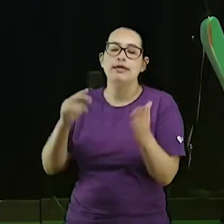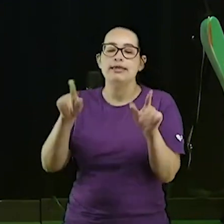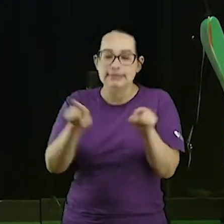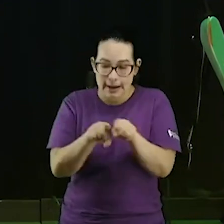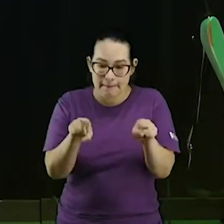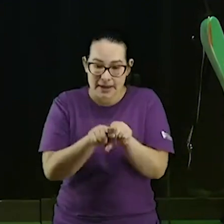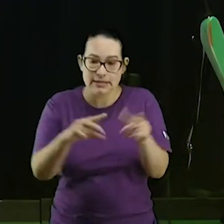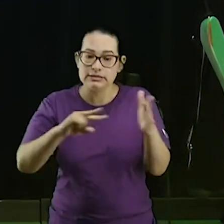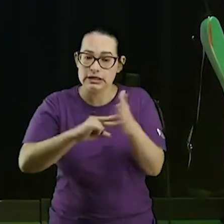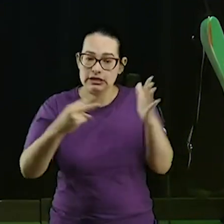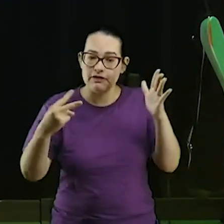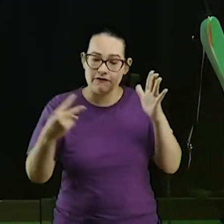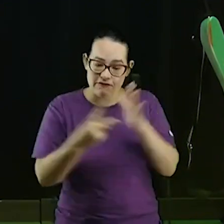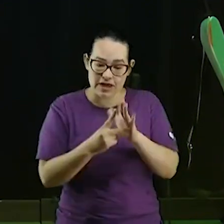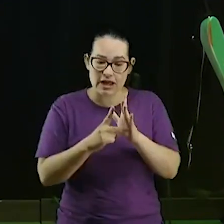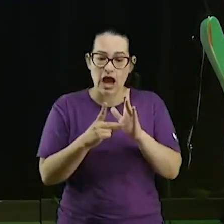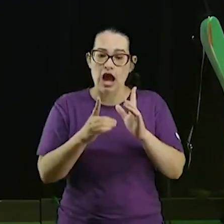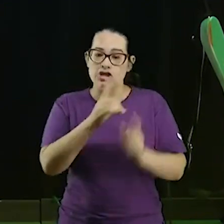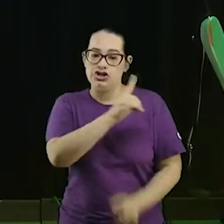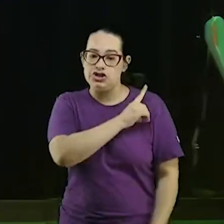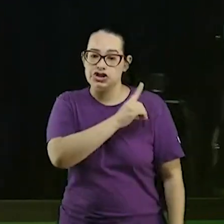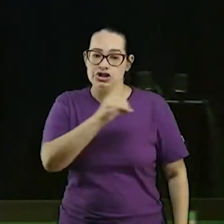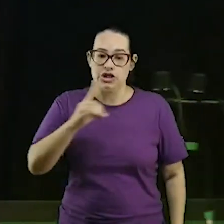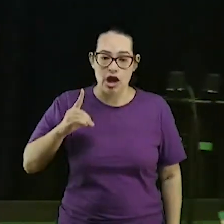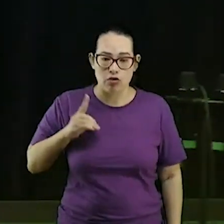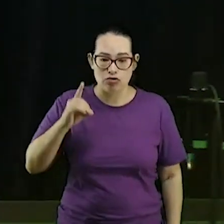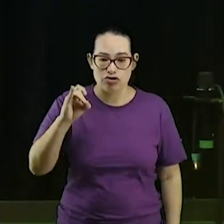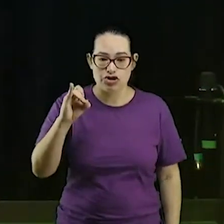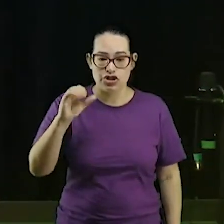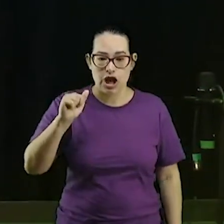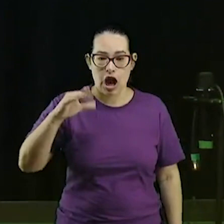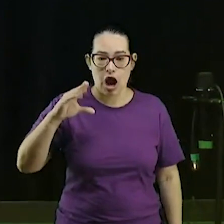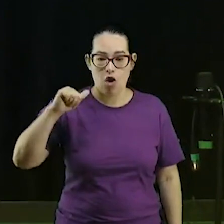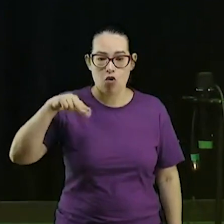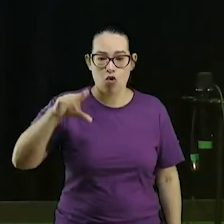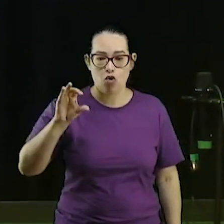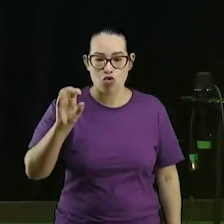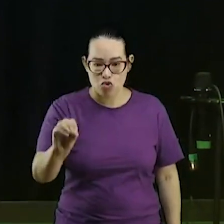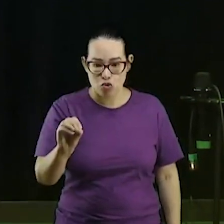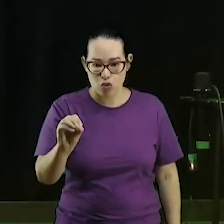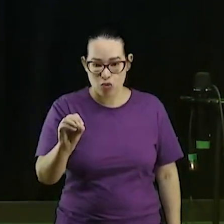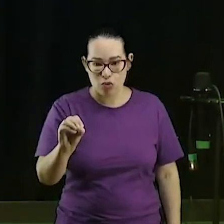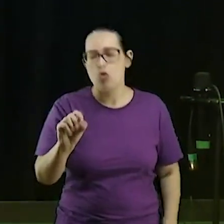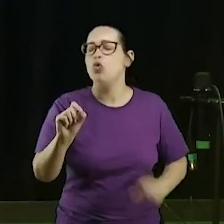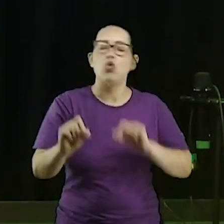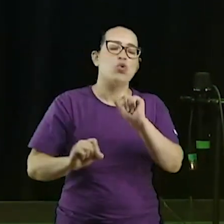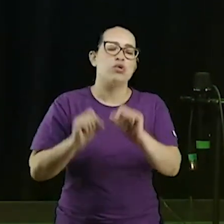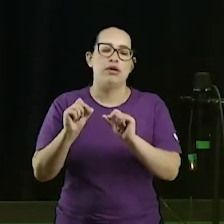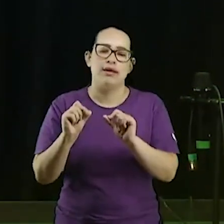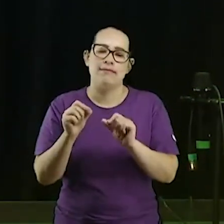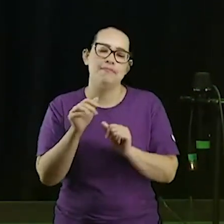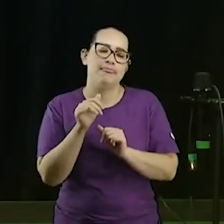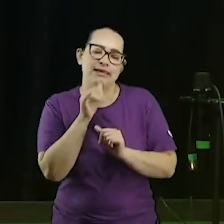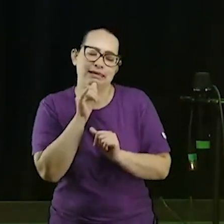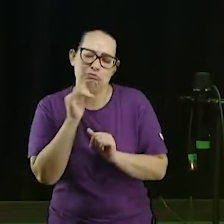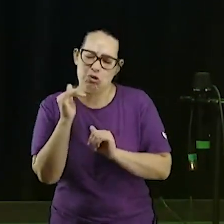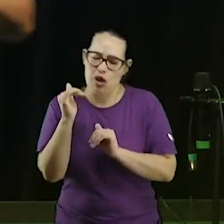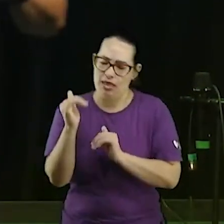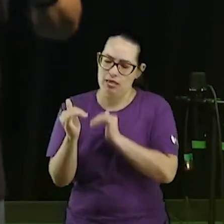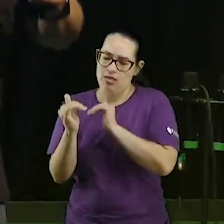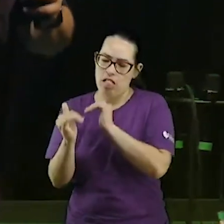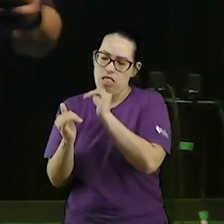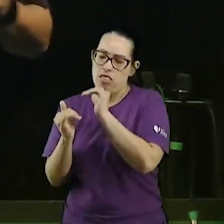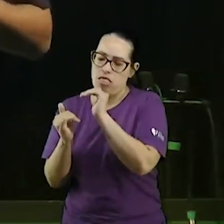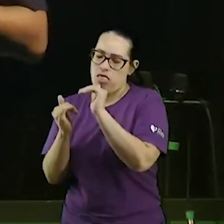O diácono é uma posição de elegância dentro da igreja. O diácono não é um degrau que você sobe como diz, olha,